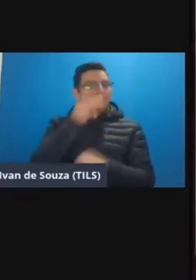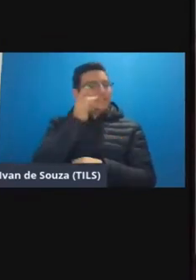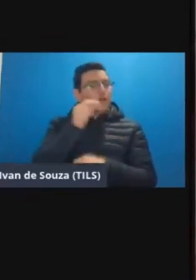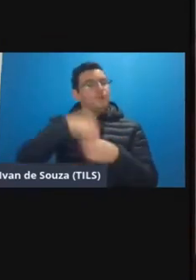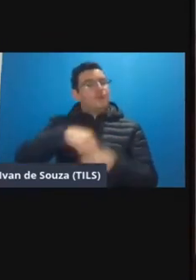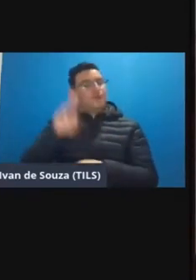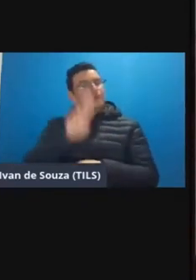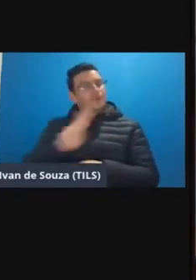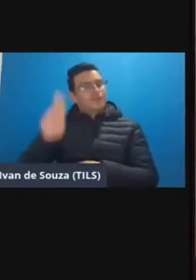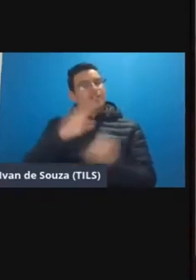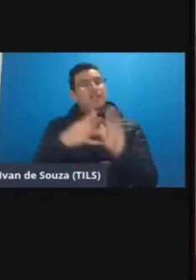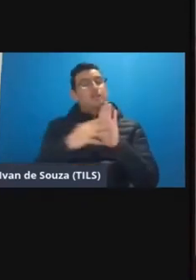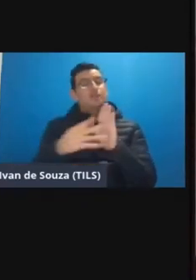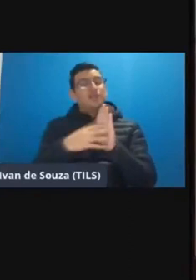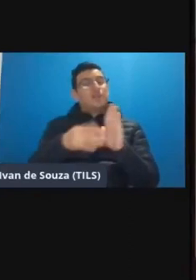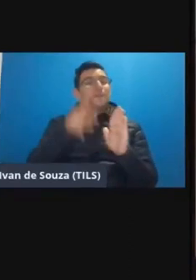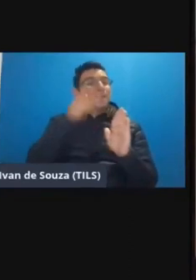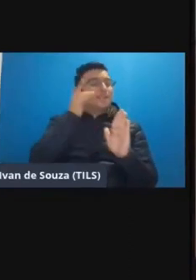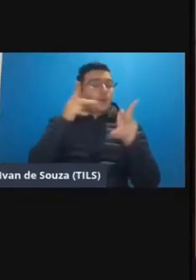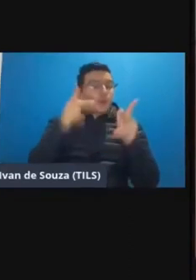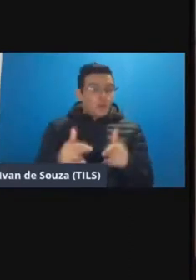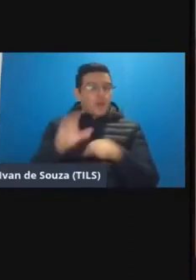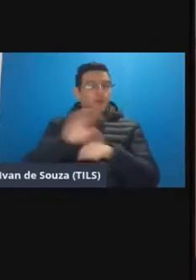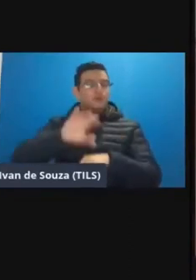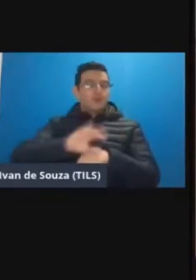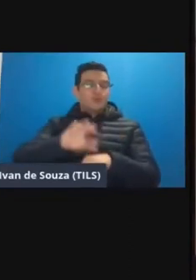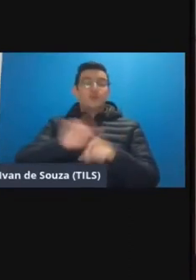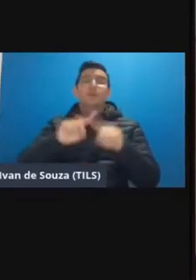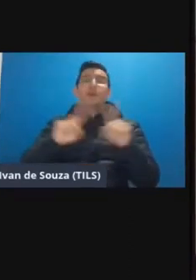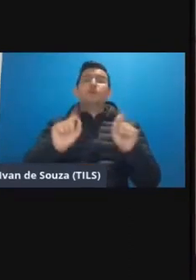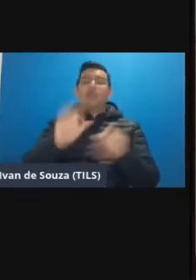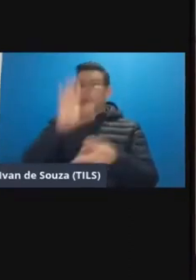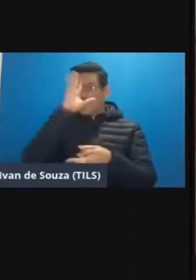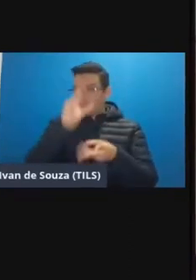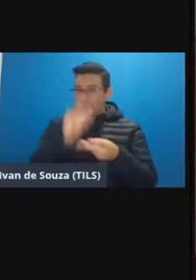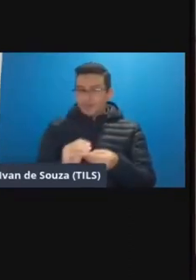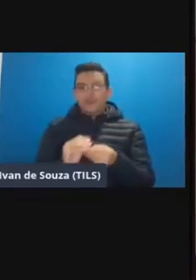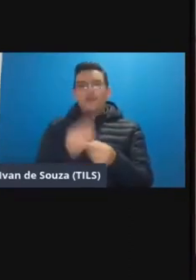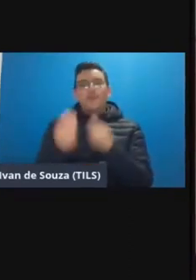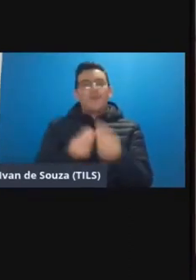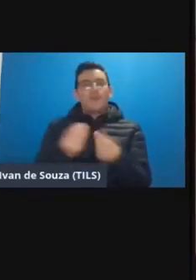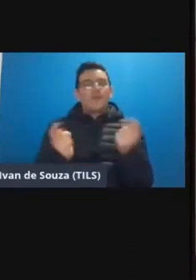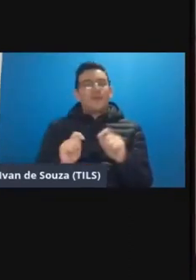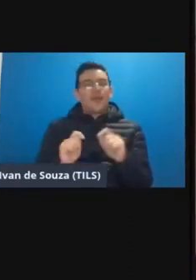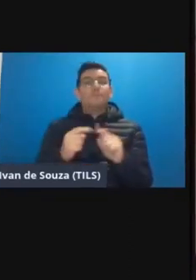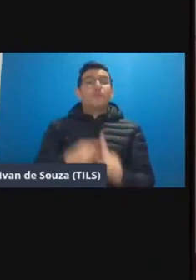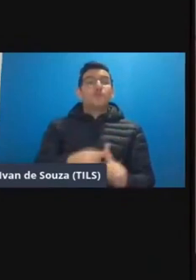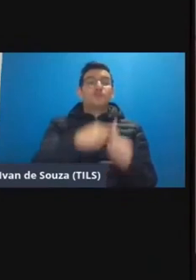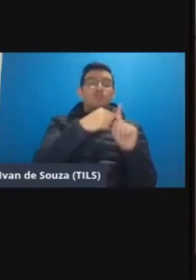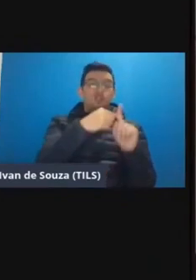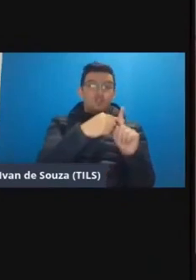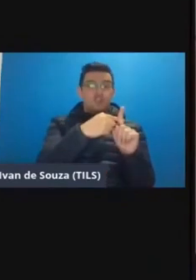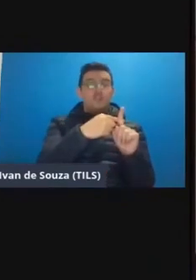universidade no modelo presencial como é dos seus cursos mas entendendo como pode ser positiva